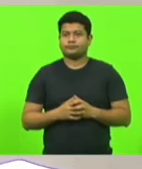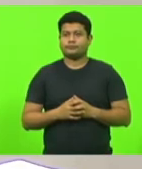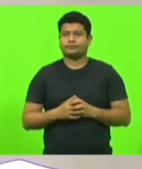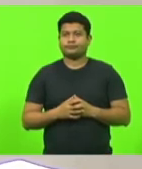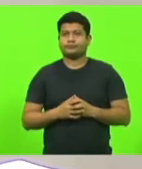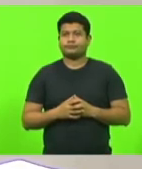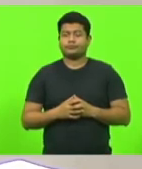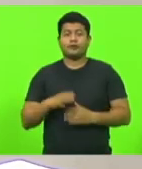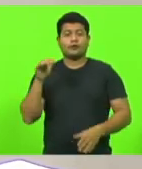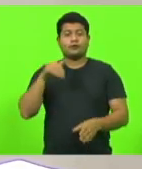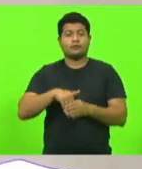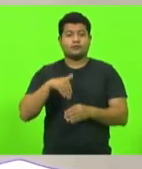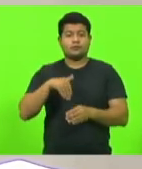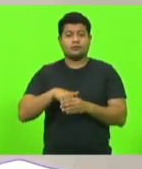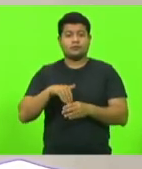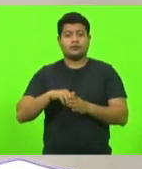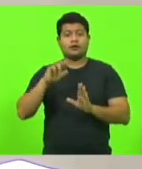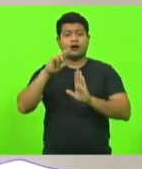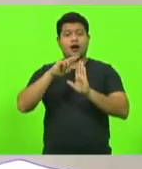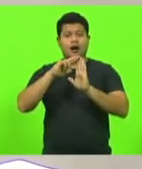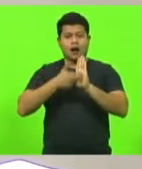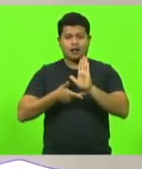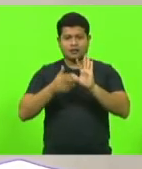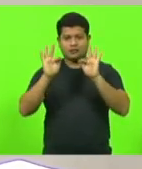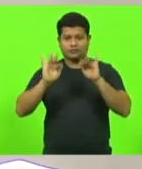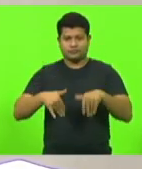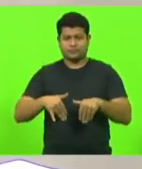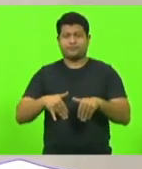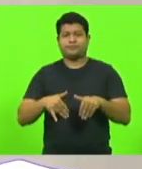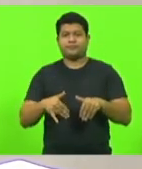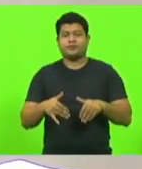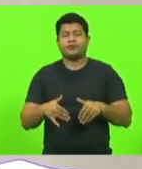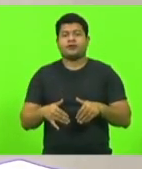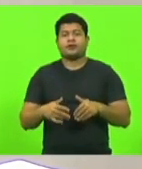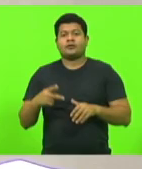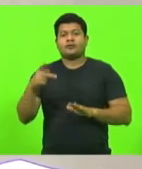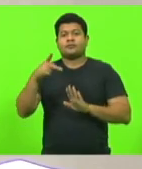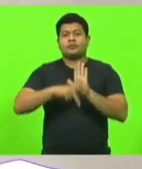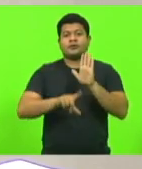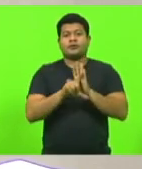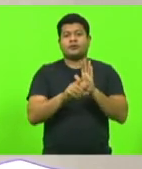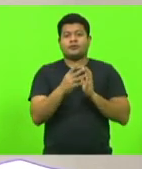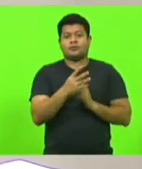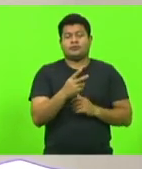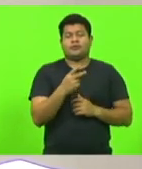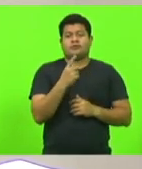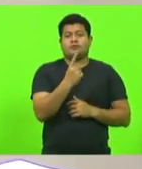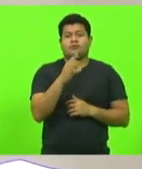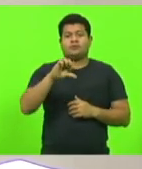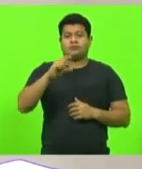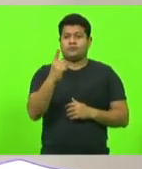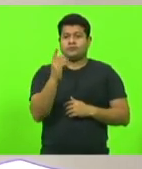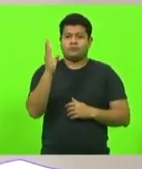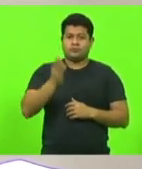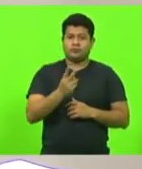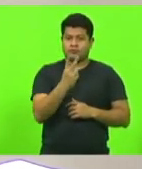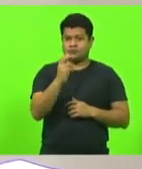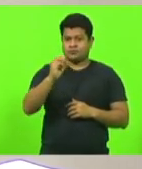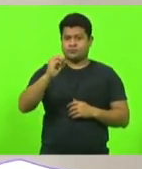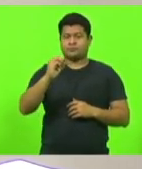Rotação da redação final do projeto de lei número PL 191 de 2020.